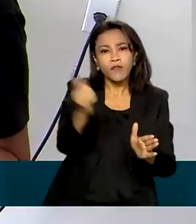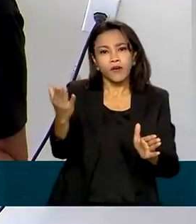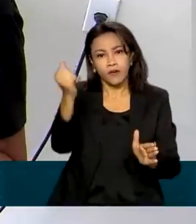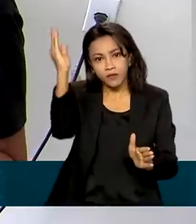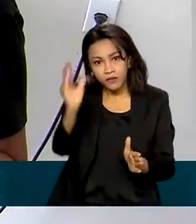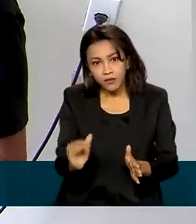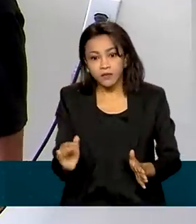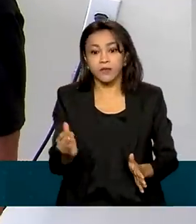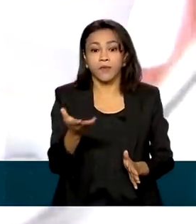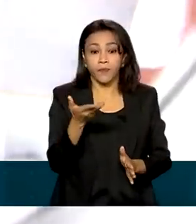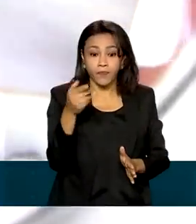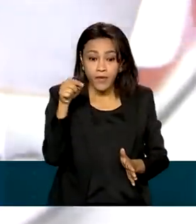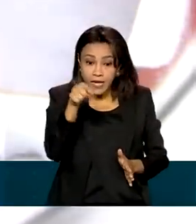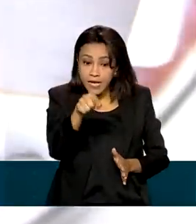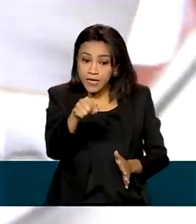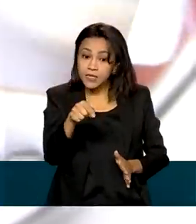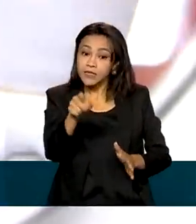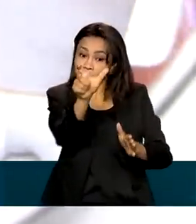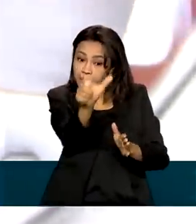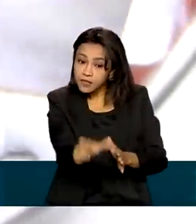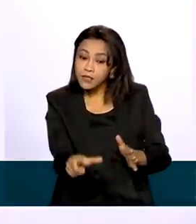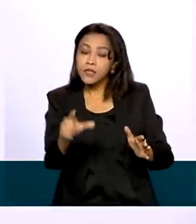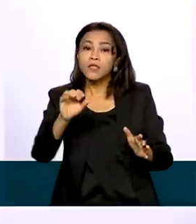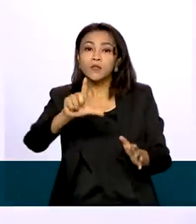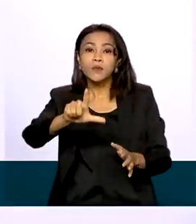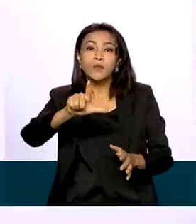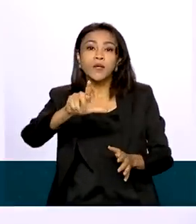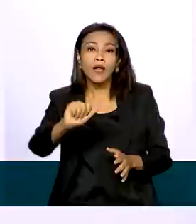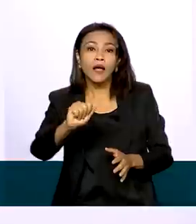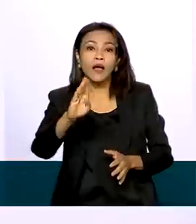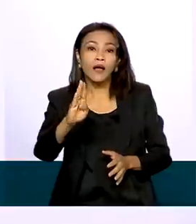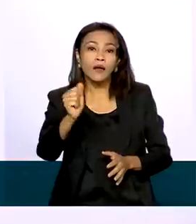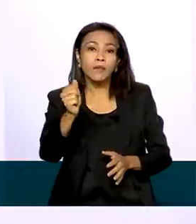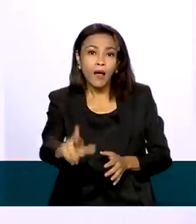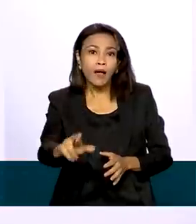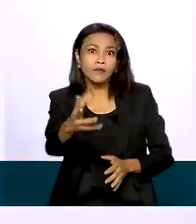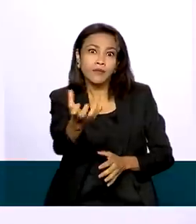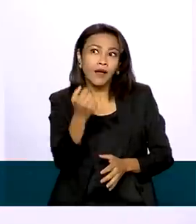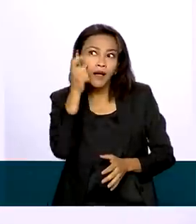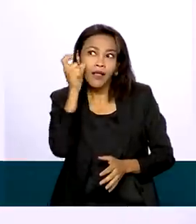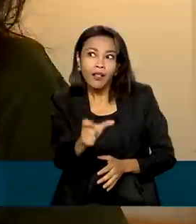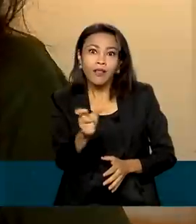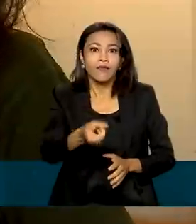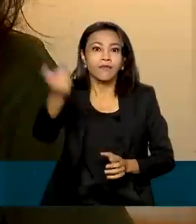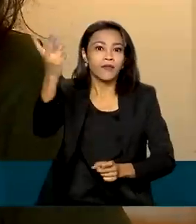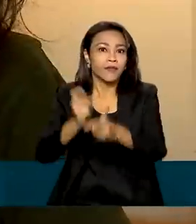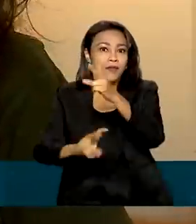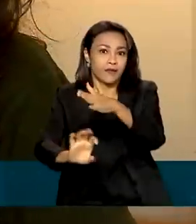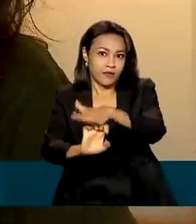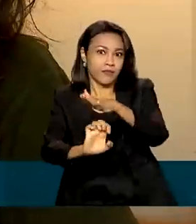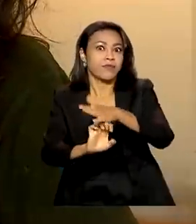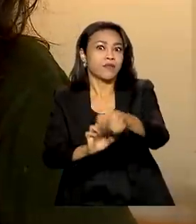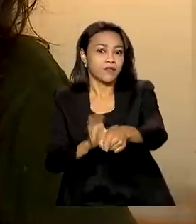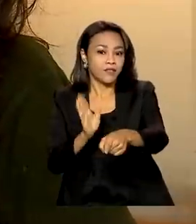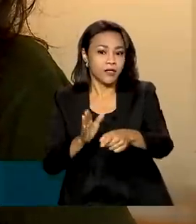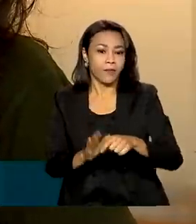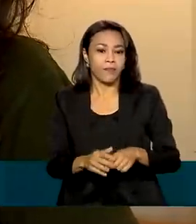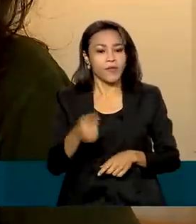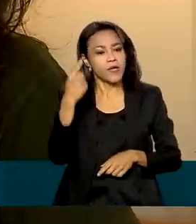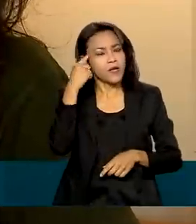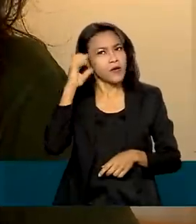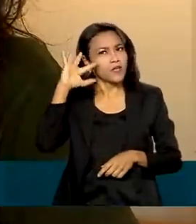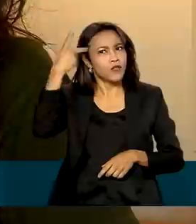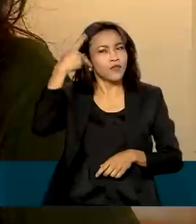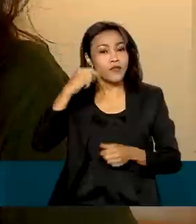Os donos do Labar já estão interessados em expandir o negócio para fora do Brasil. Surgiu essa oportunidade de fazer o curso da Apex,